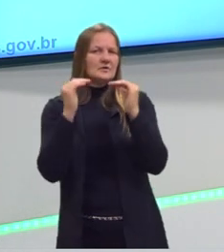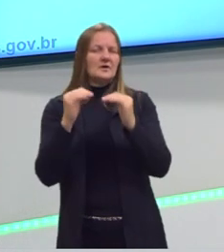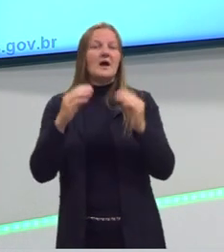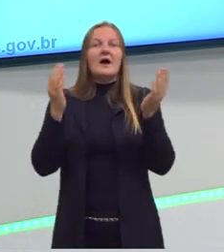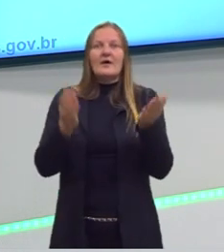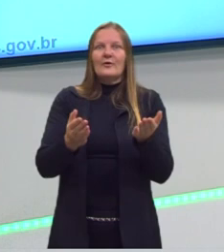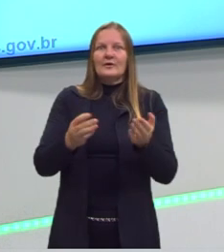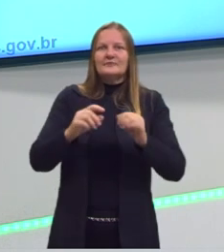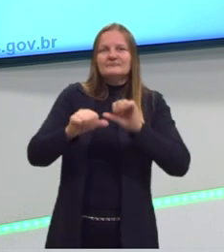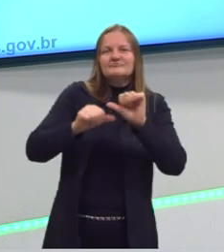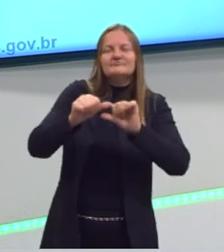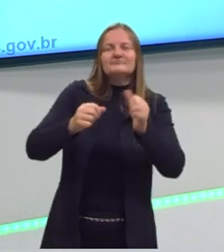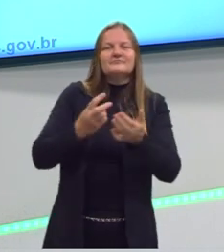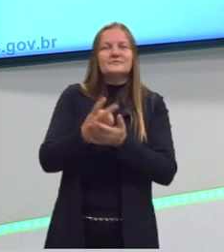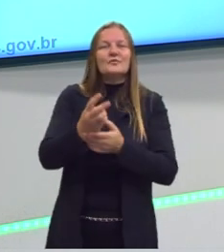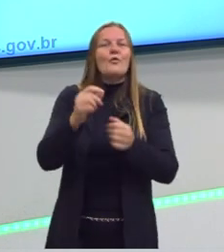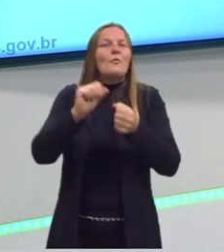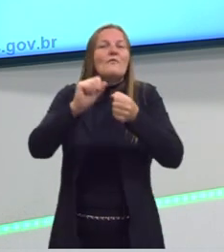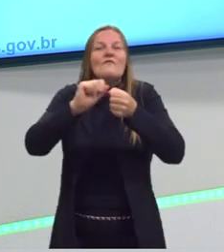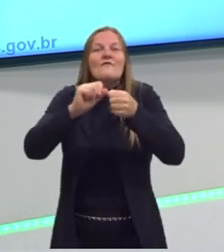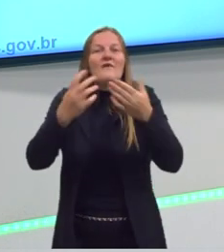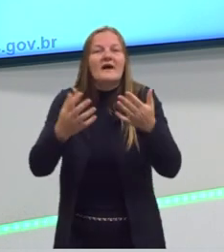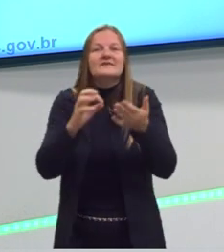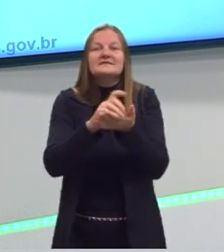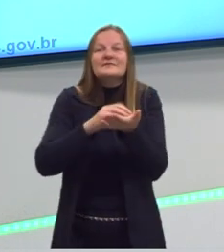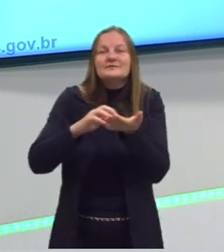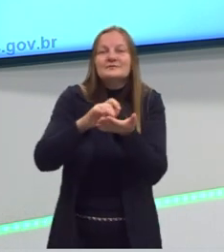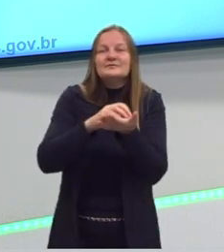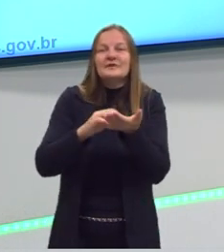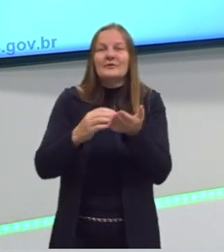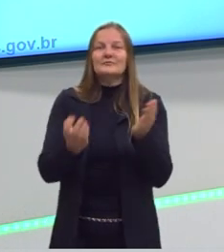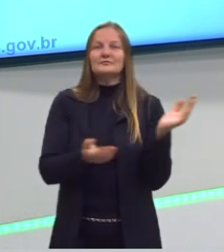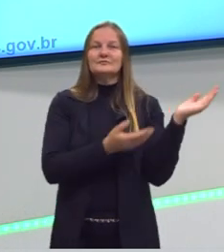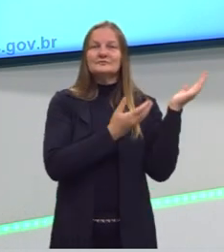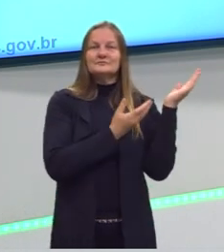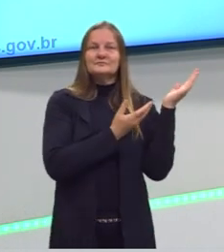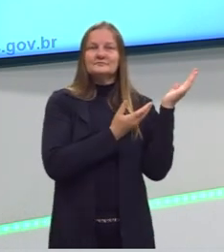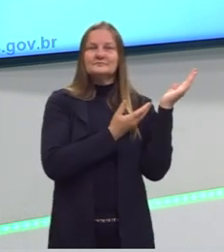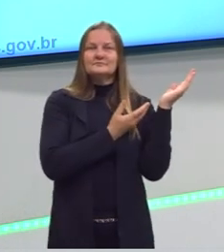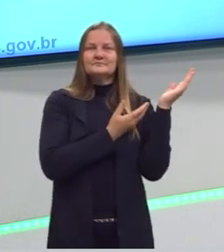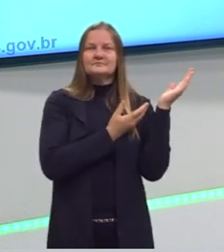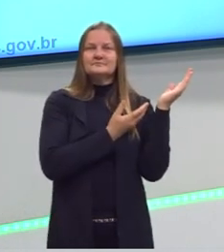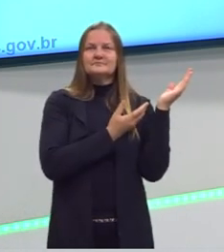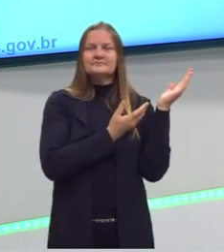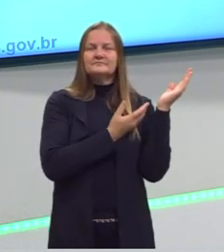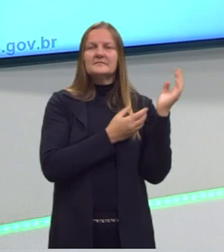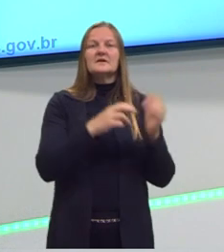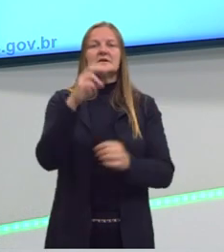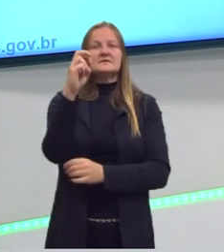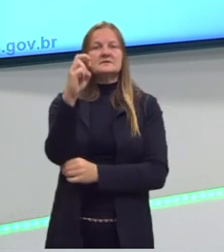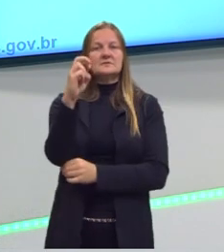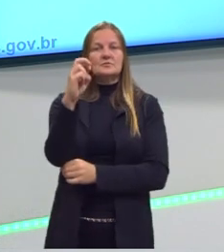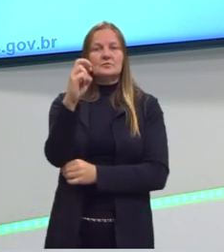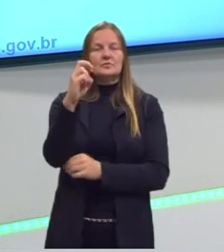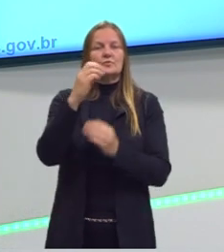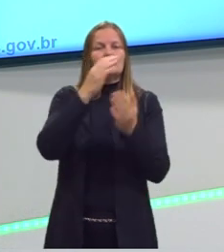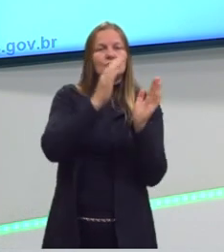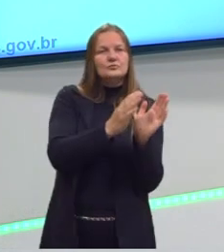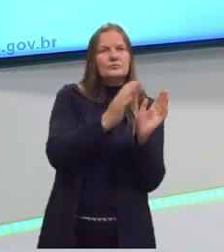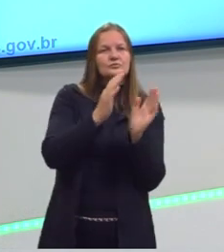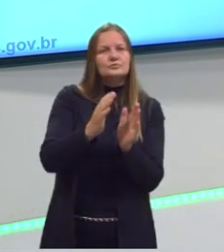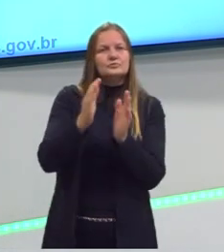Agora, como que eu realizo esses cálculos? Eu realizo os cálculos através de cinco passos. Aqui é